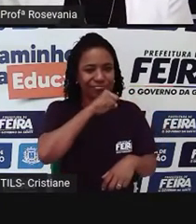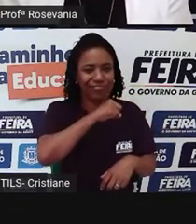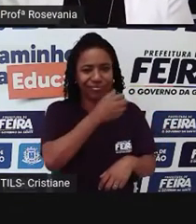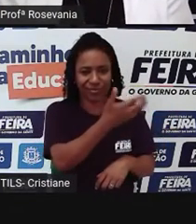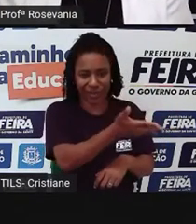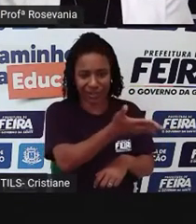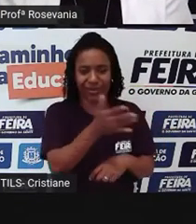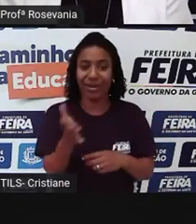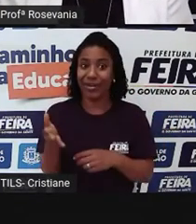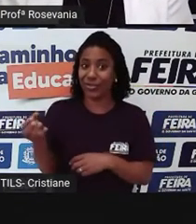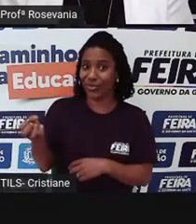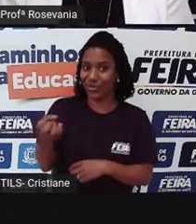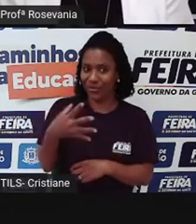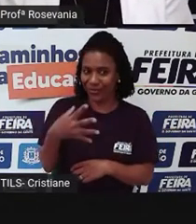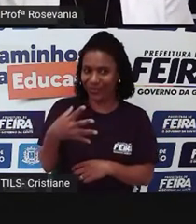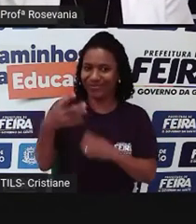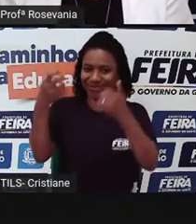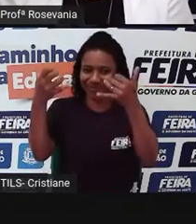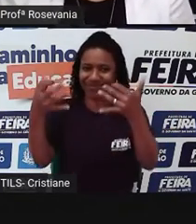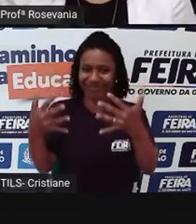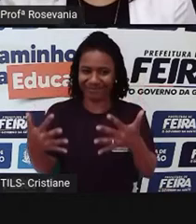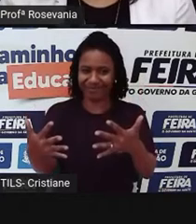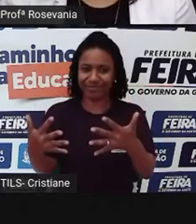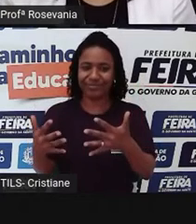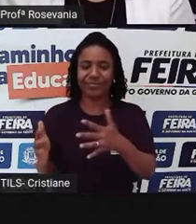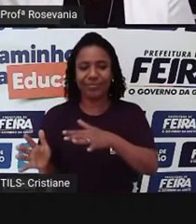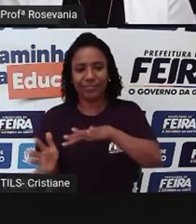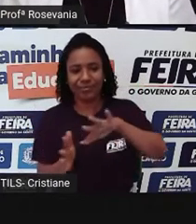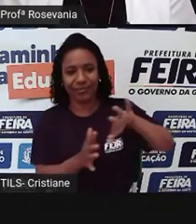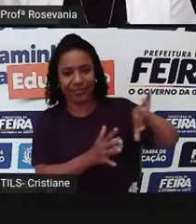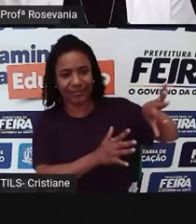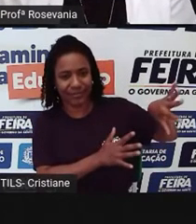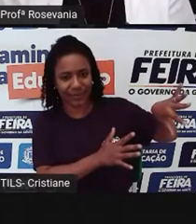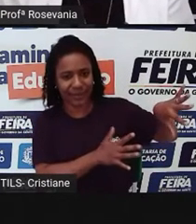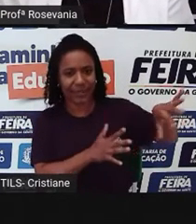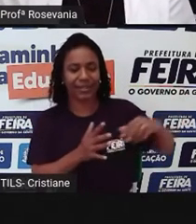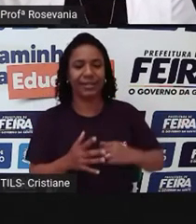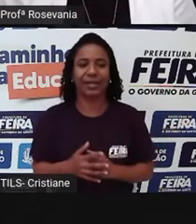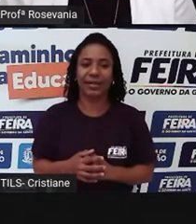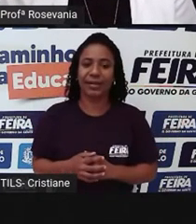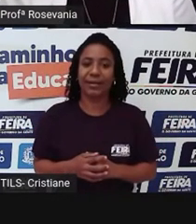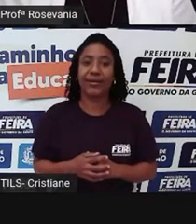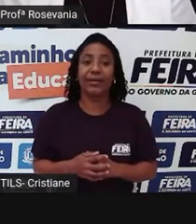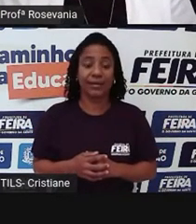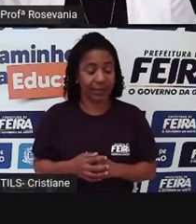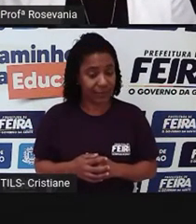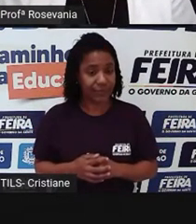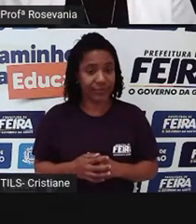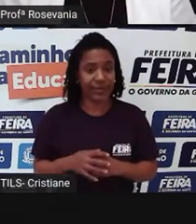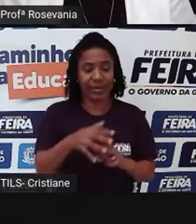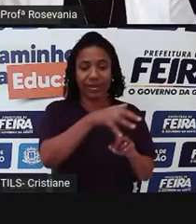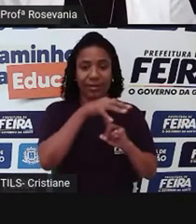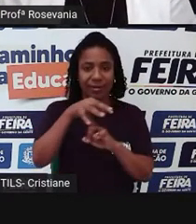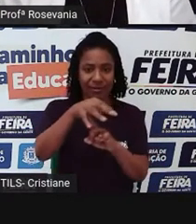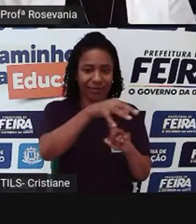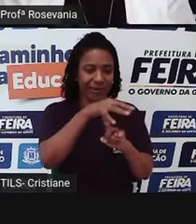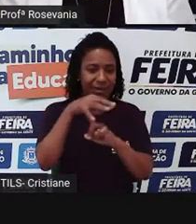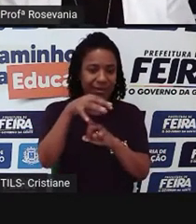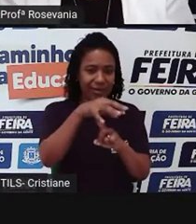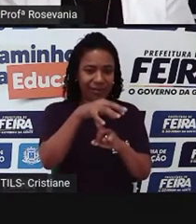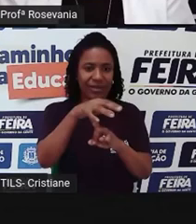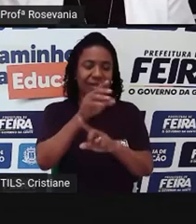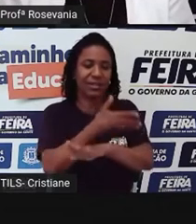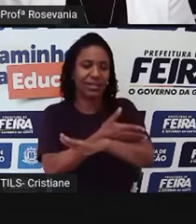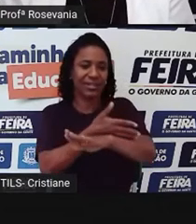A feira livre tem suas tradições, né, o público das feiras é composto em sua maioria por